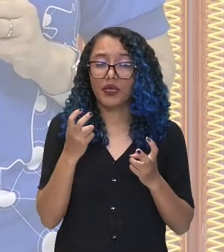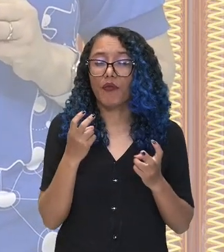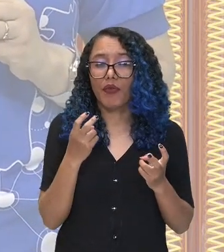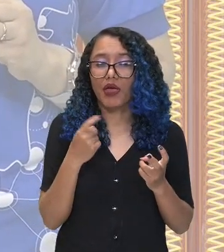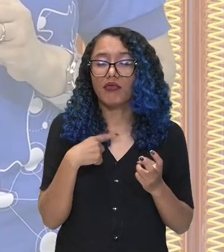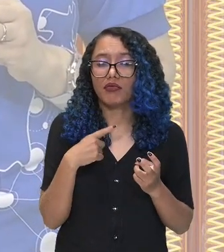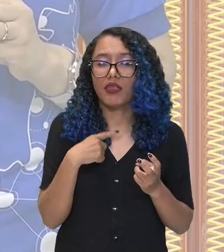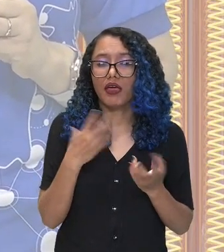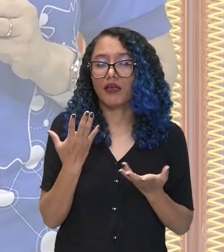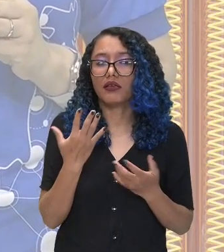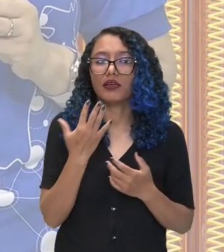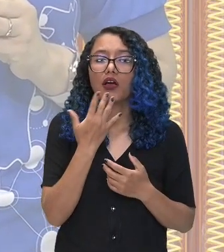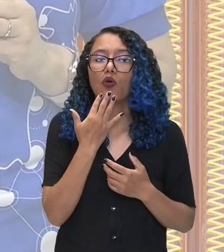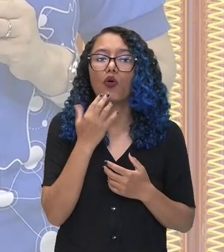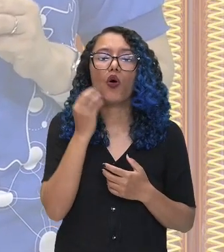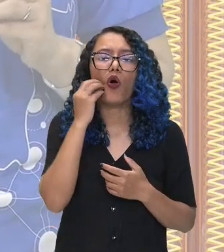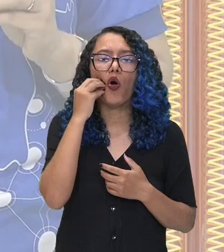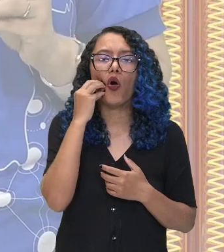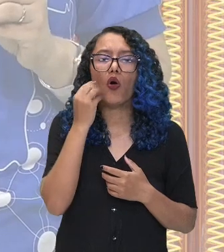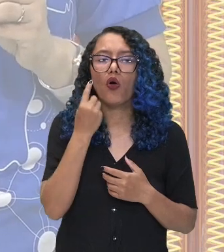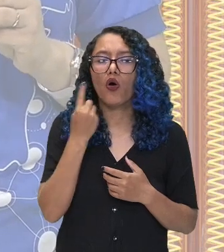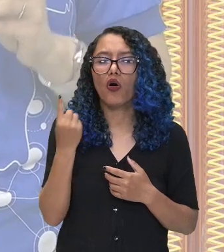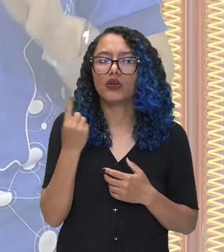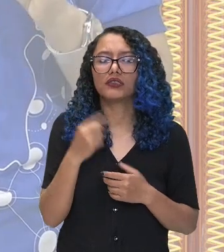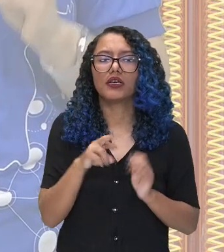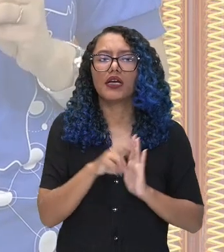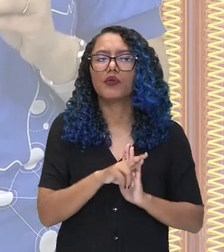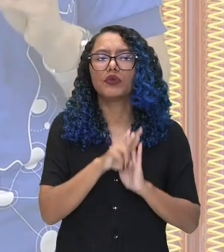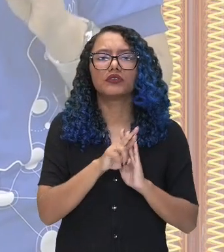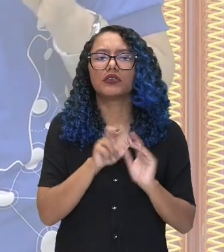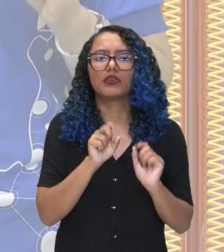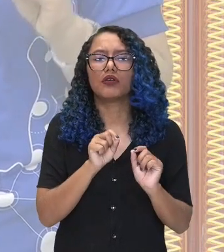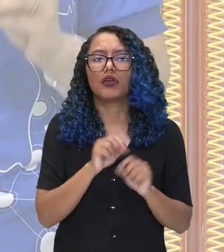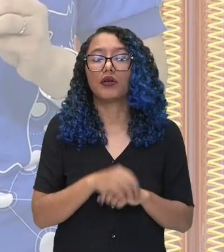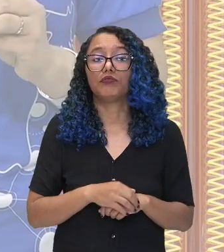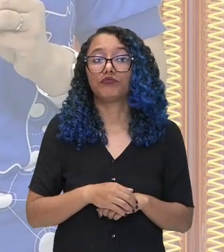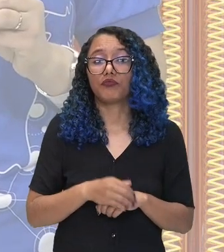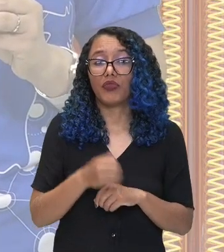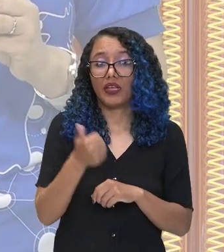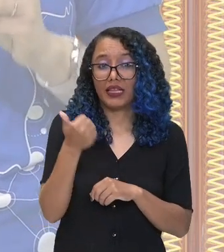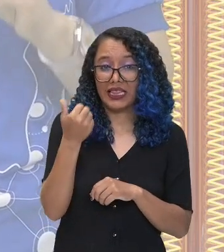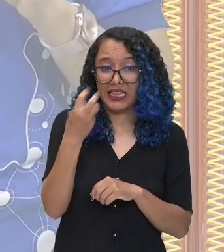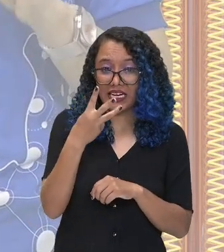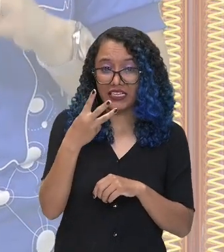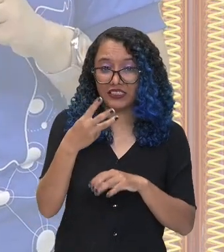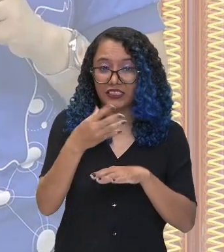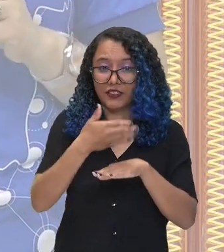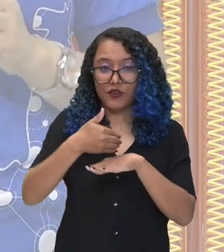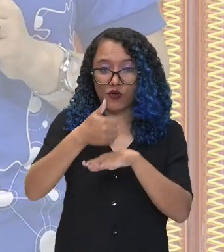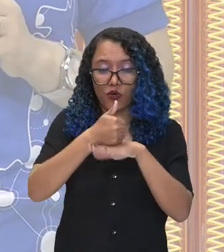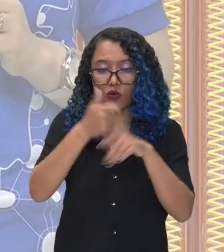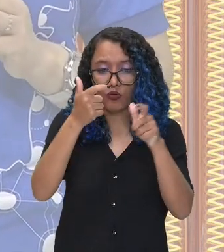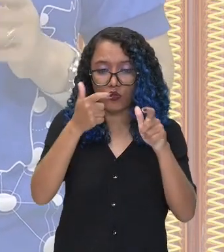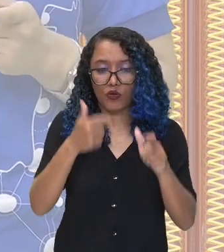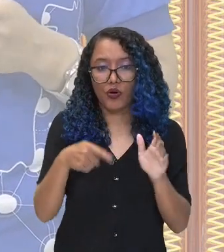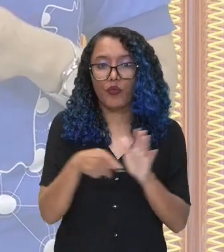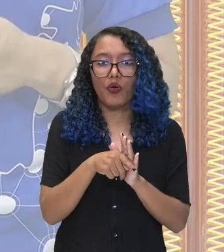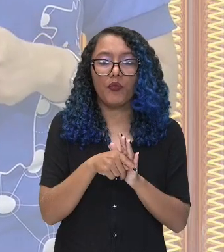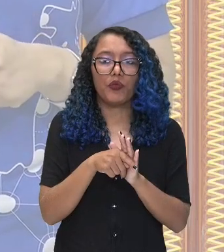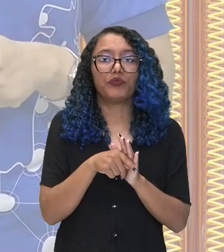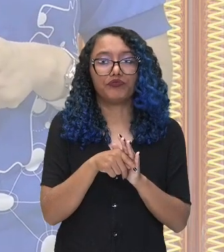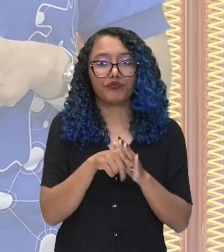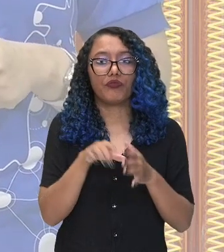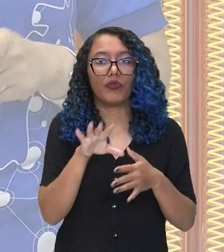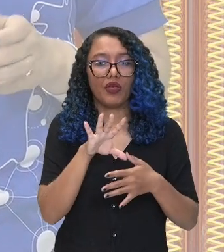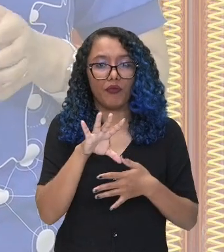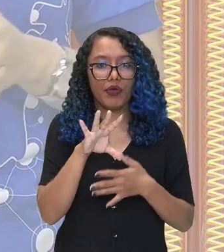temos essa parte em rosa. Essa parte em rosa, ela representa justamente as 13 colônias americanas. O nós temos aí? É Nova